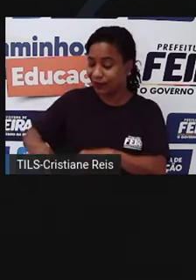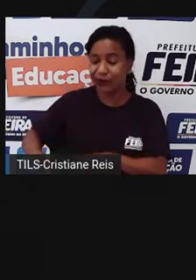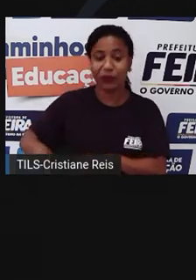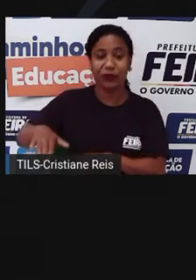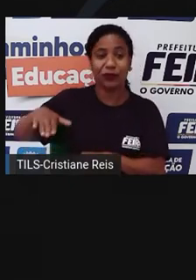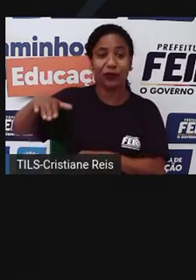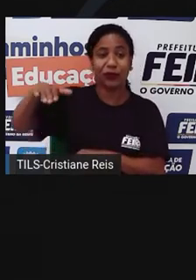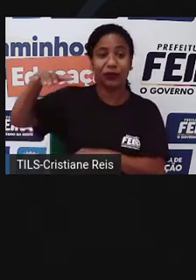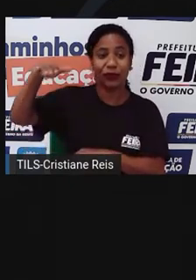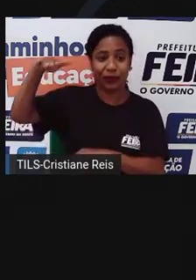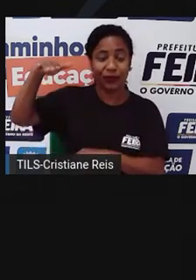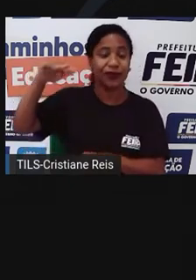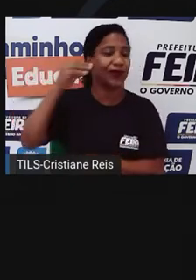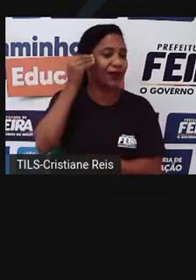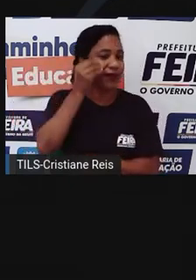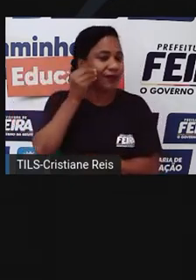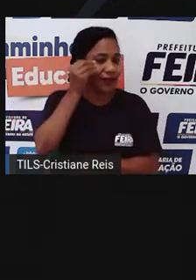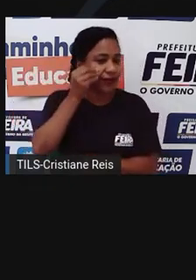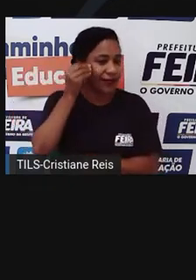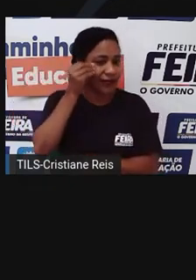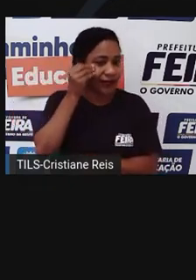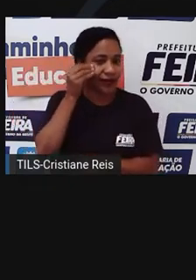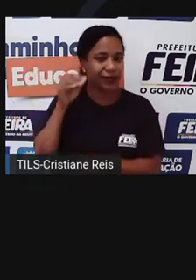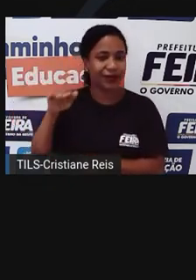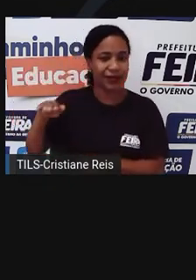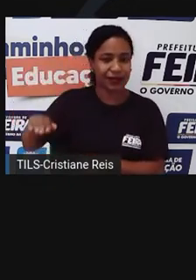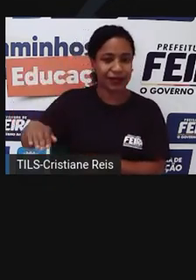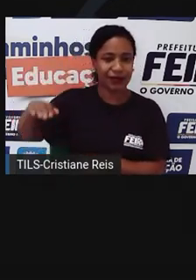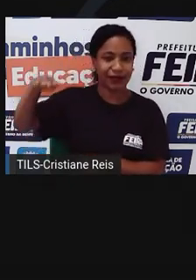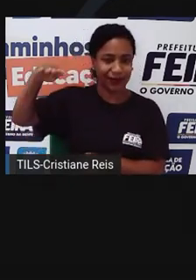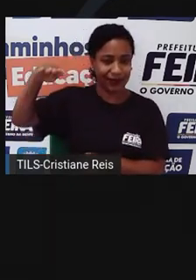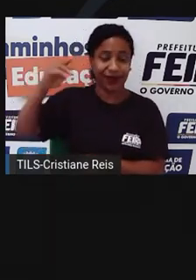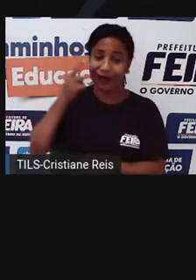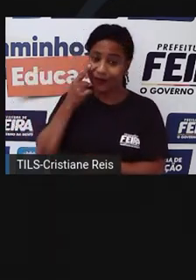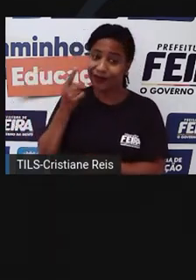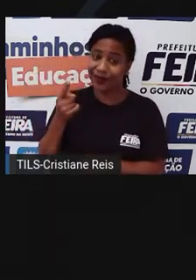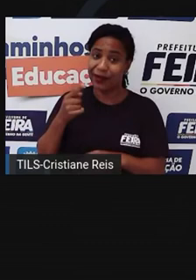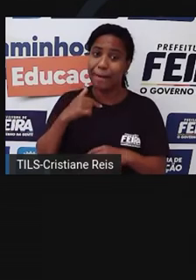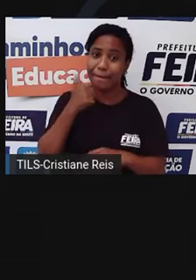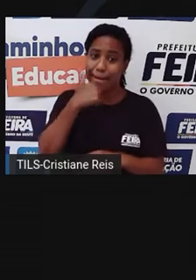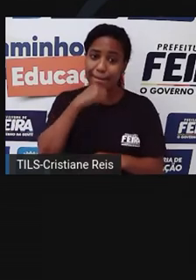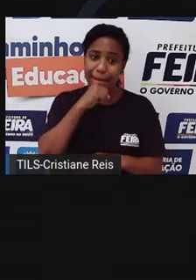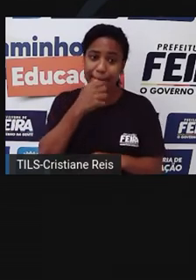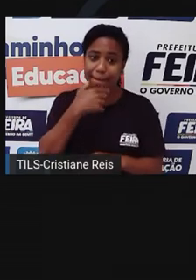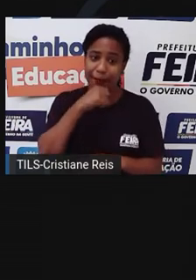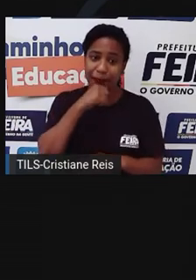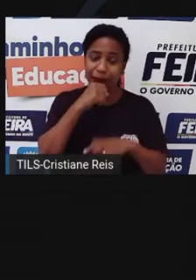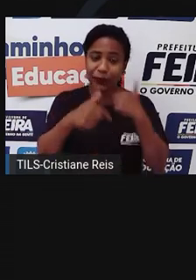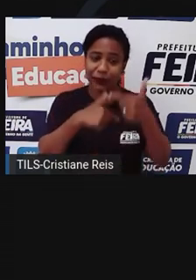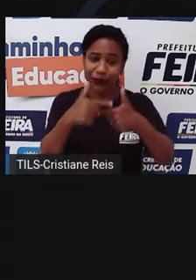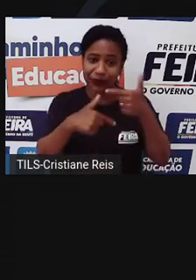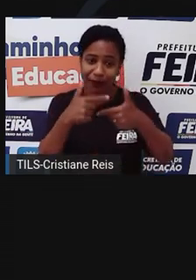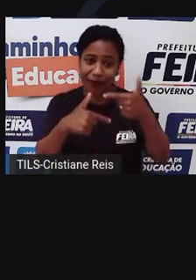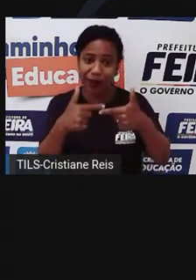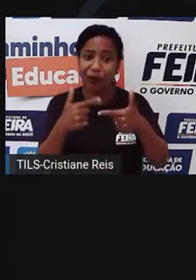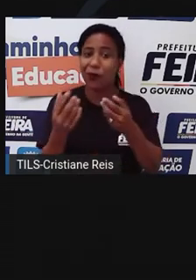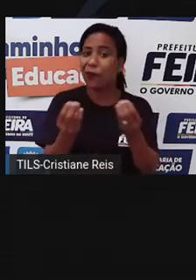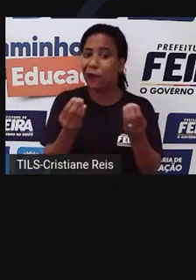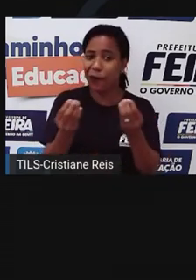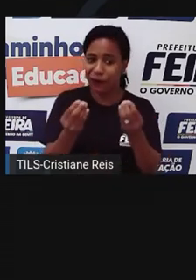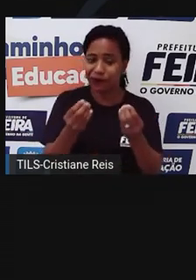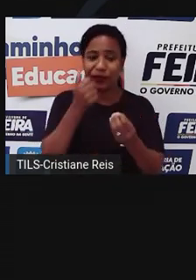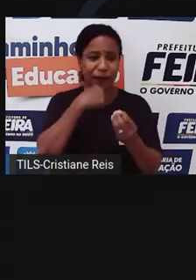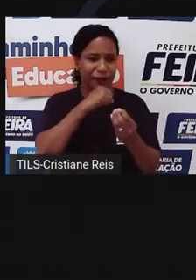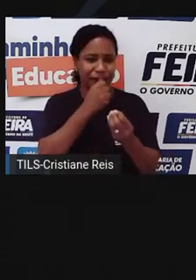experiência que a criança tem com o trabalho, ela vê o trabalho através dos pais. Se o pai é uma pessoa orgulhosa do seu trabalho,